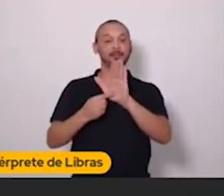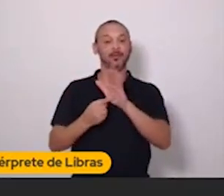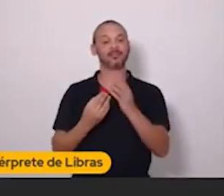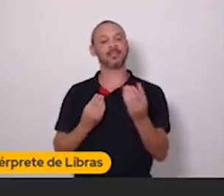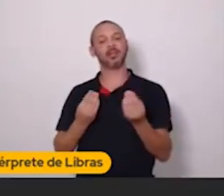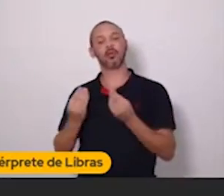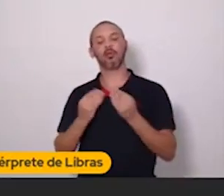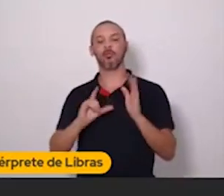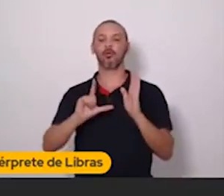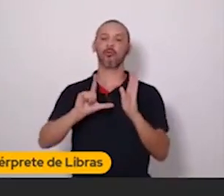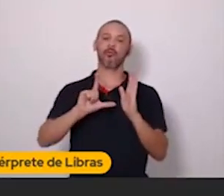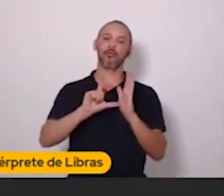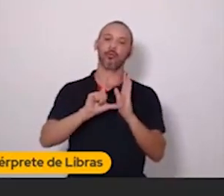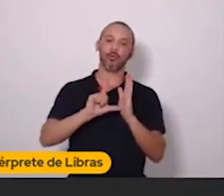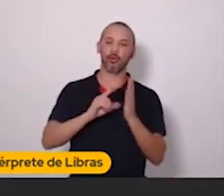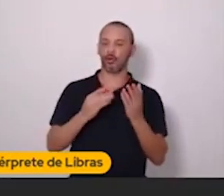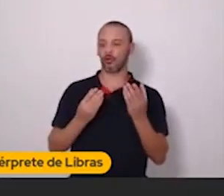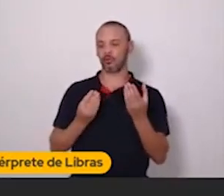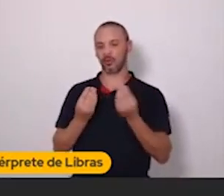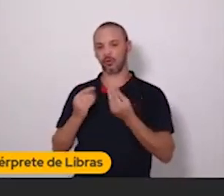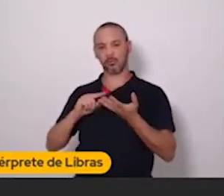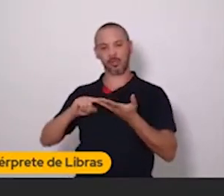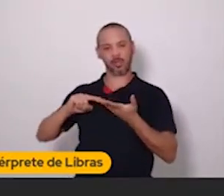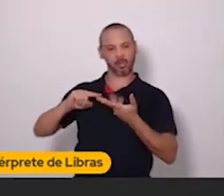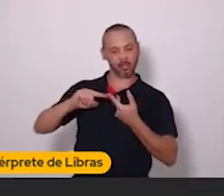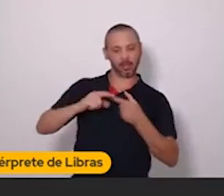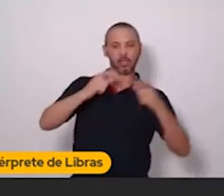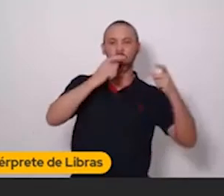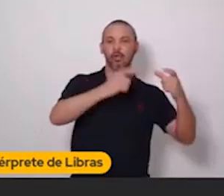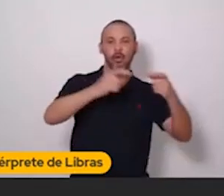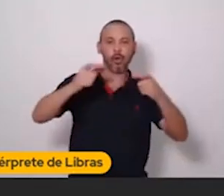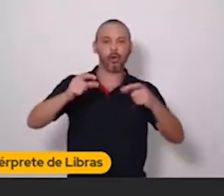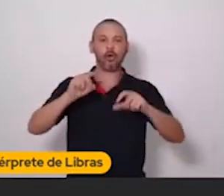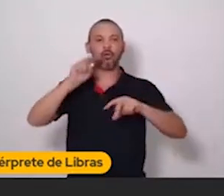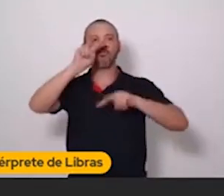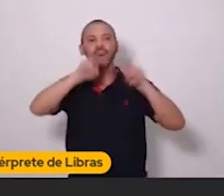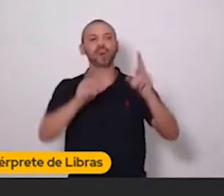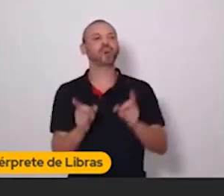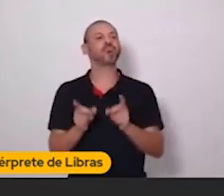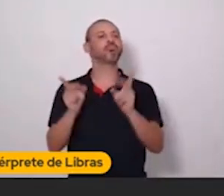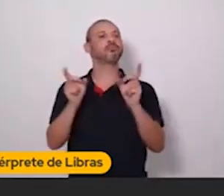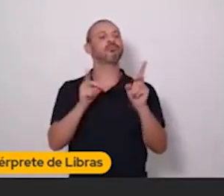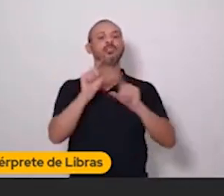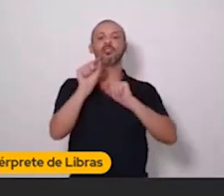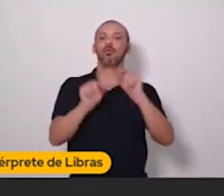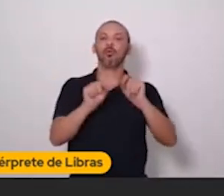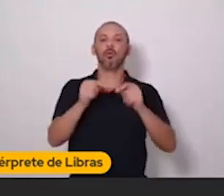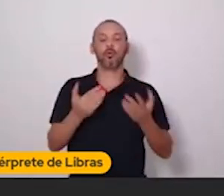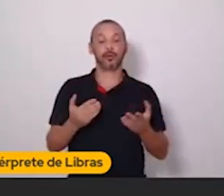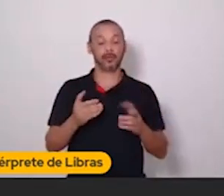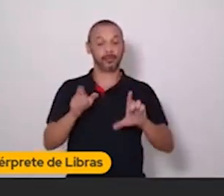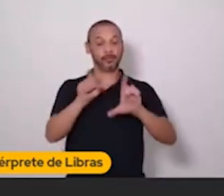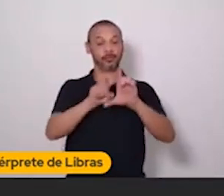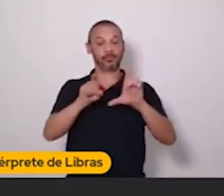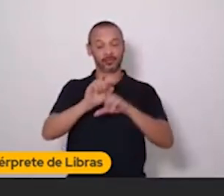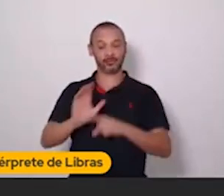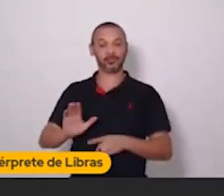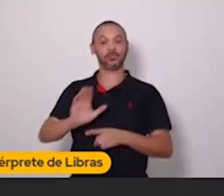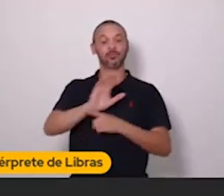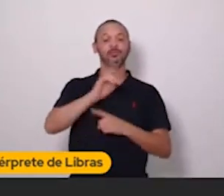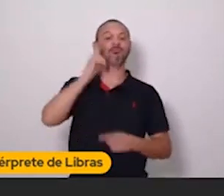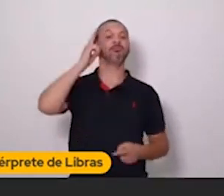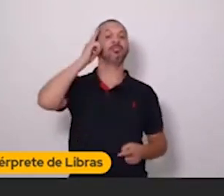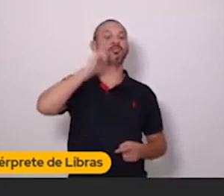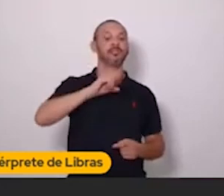a sua loja, como ela funciona, onde ela está, o que você vende. Então, através do digital, você também consegue